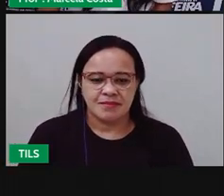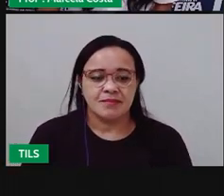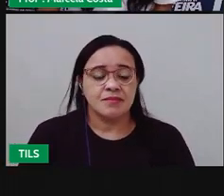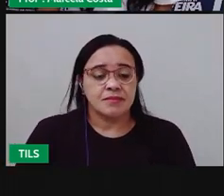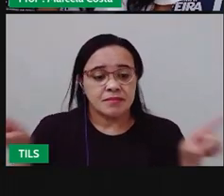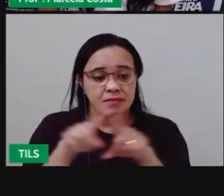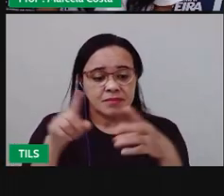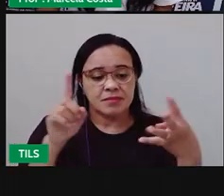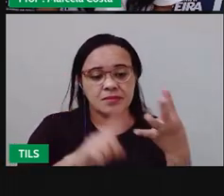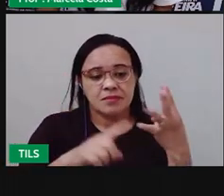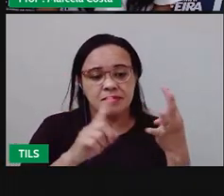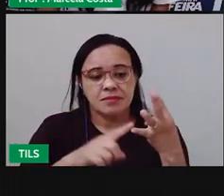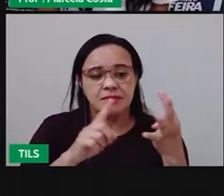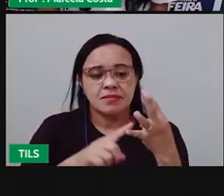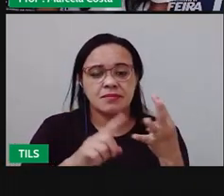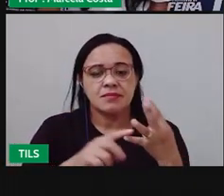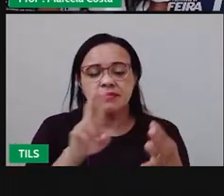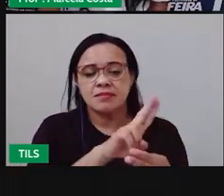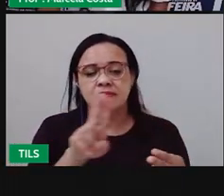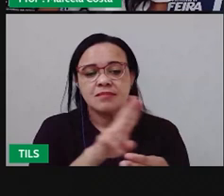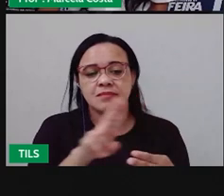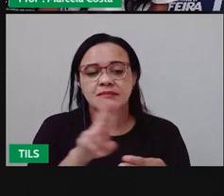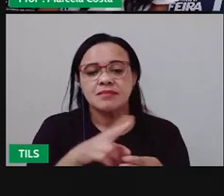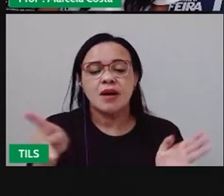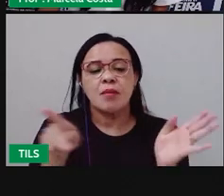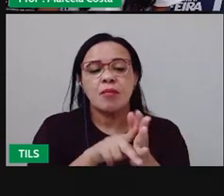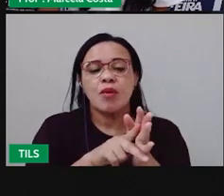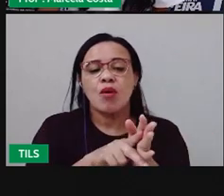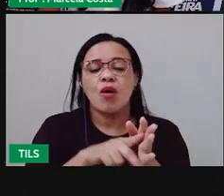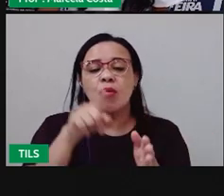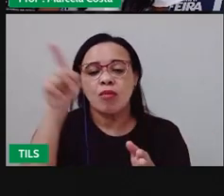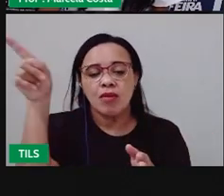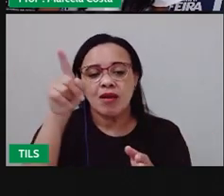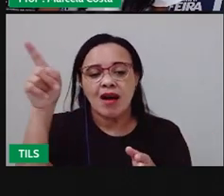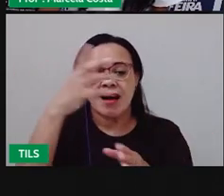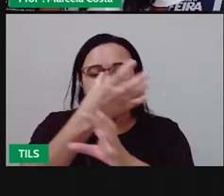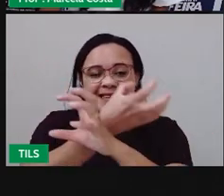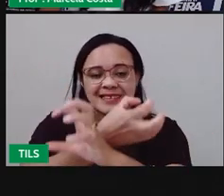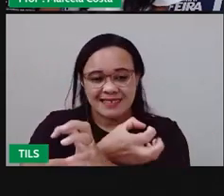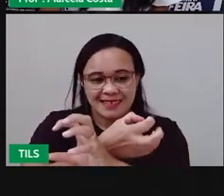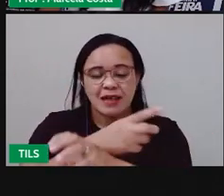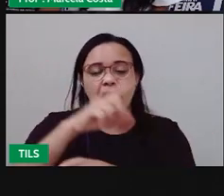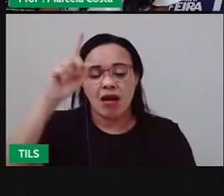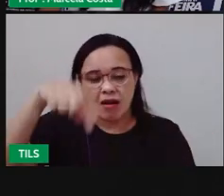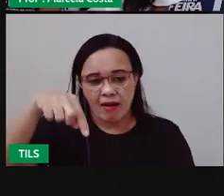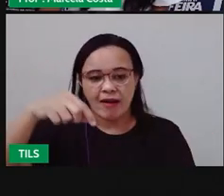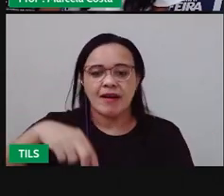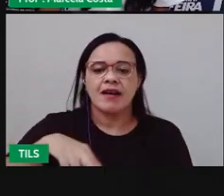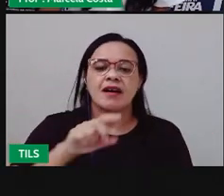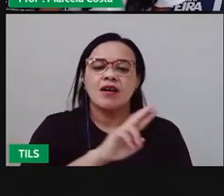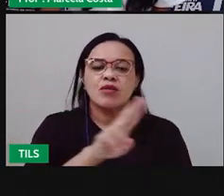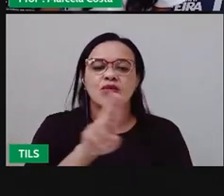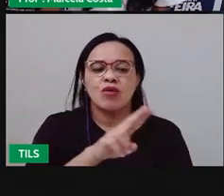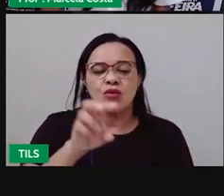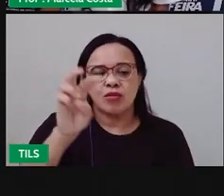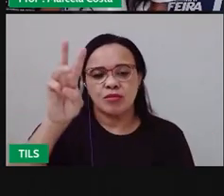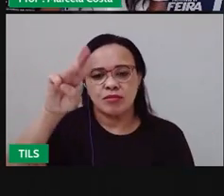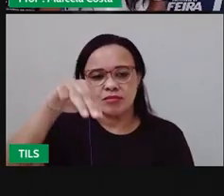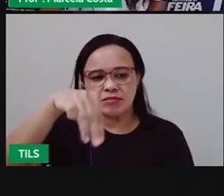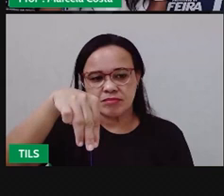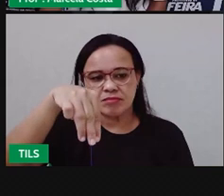Tem outro elemento natural aqui, típico da região nordeste. O mandacaru.